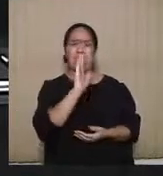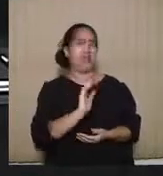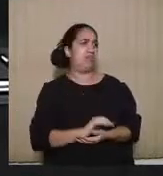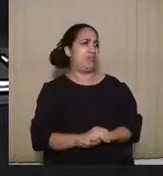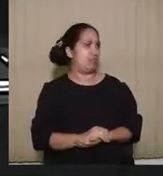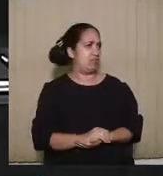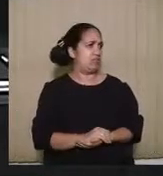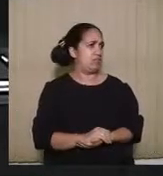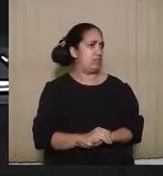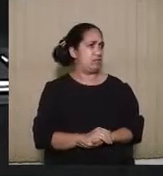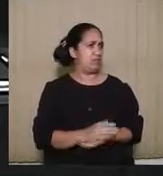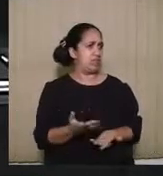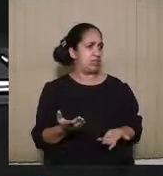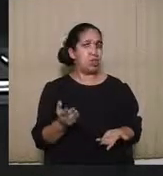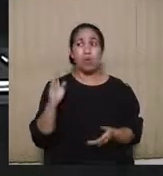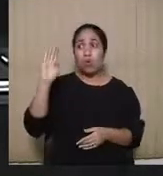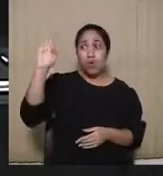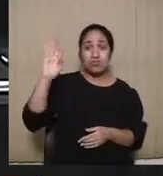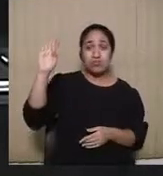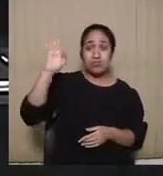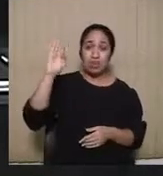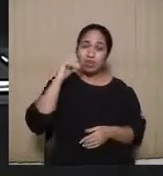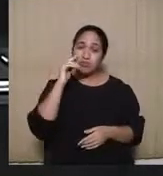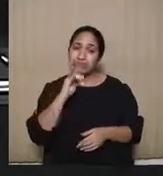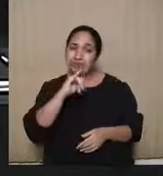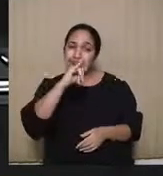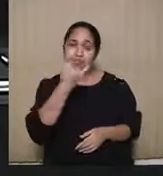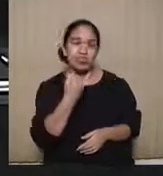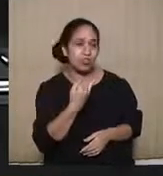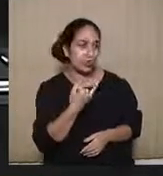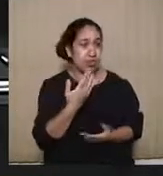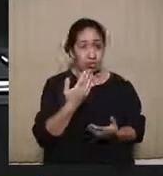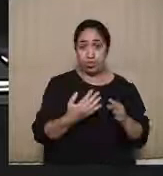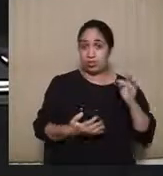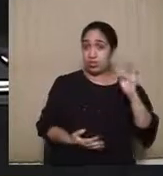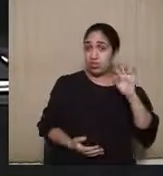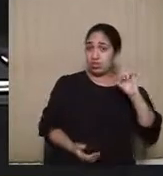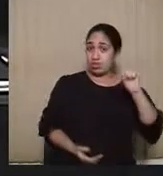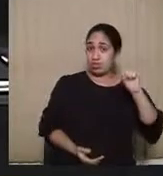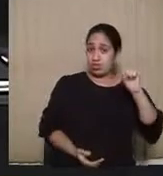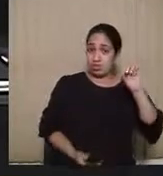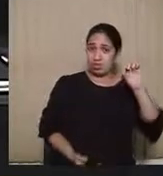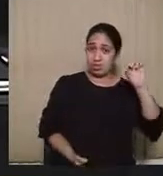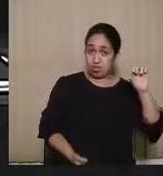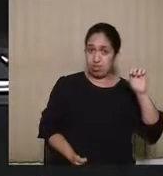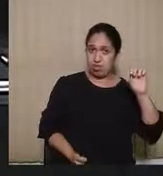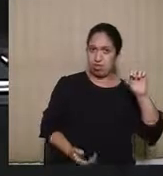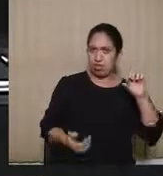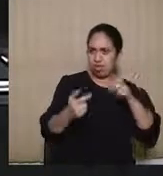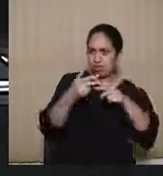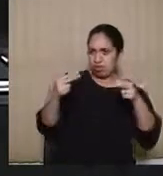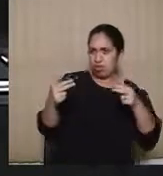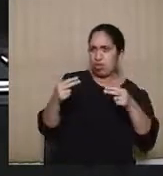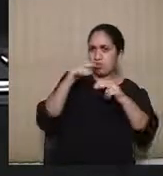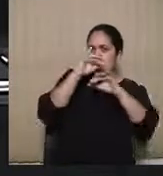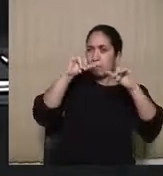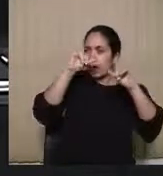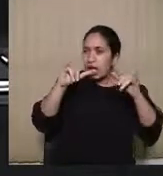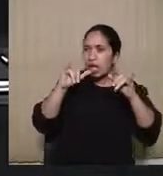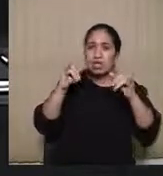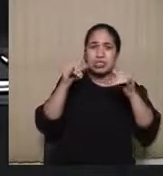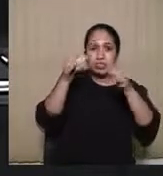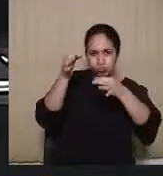houve um excesso por parte dos candidatos e o TSE, ao julgar os casos de propaganda, principalmente